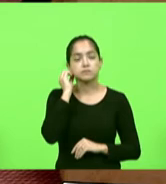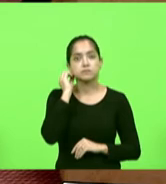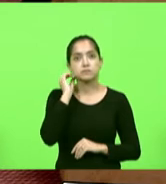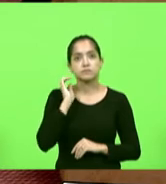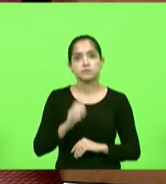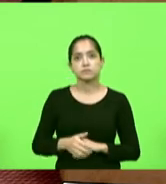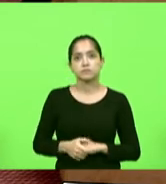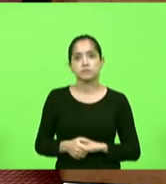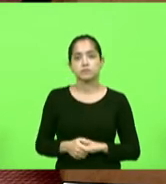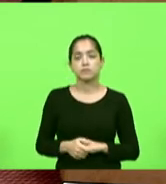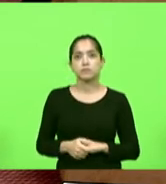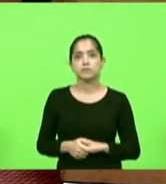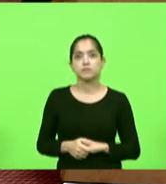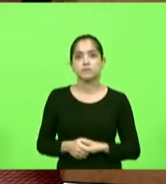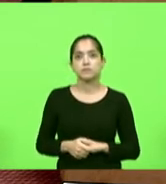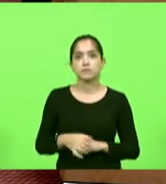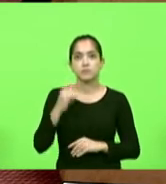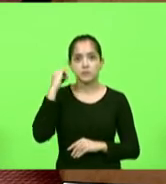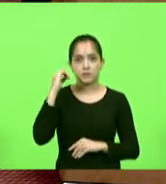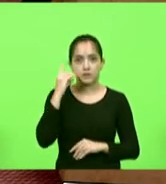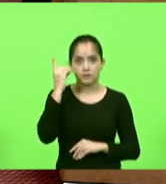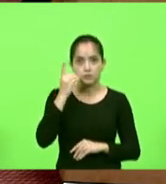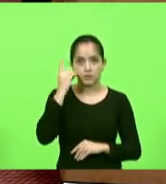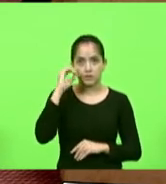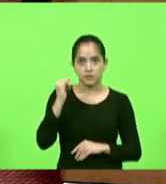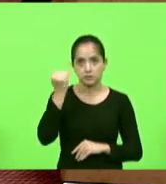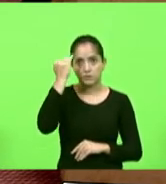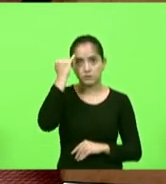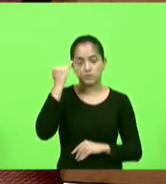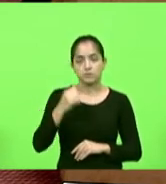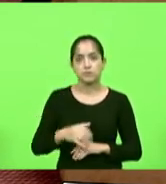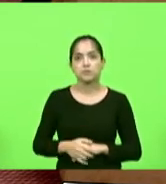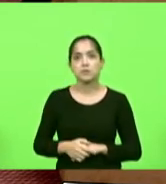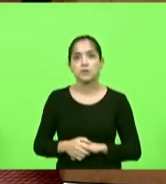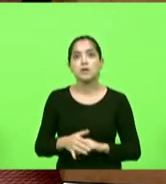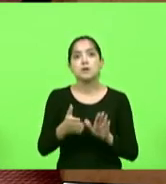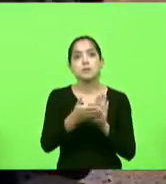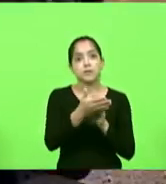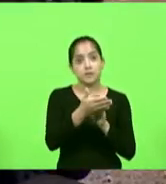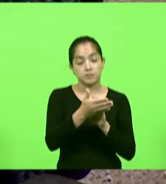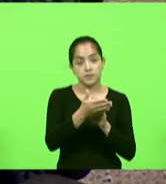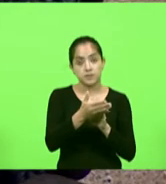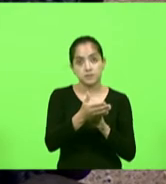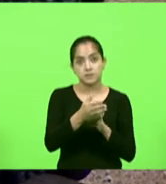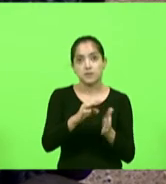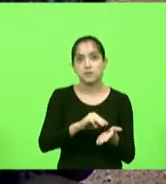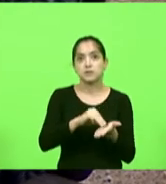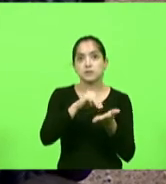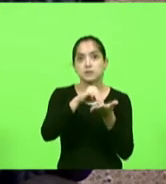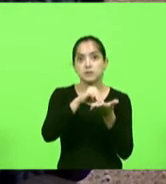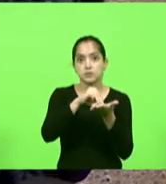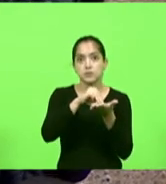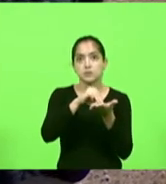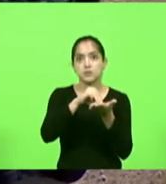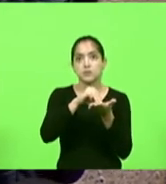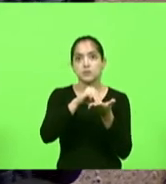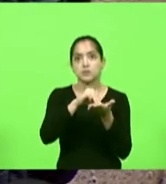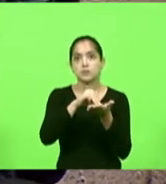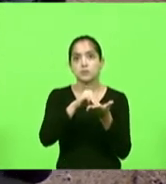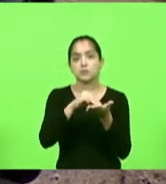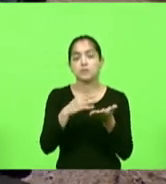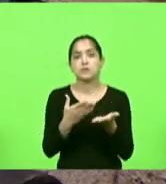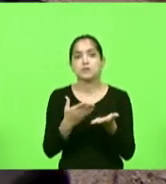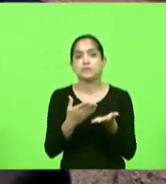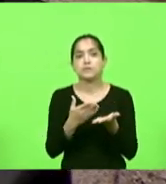o nobre deputado Jaime Oto deputado Sérgio Mota quero parabenizar pela moção e dizer